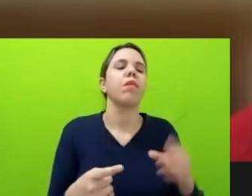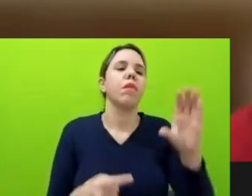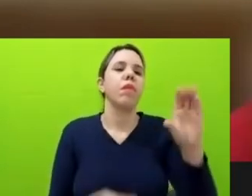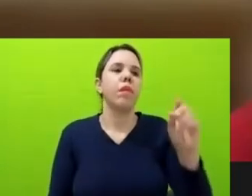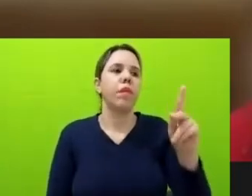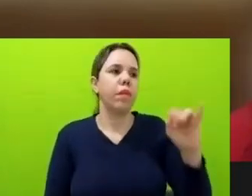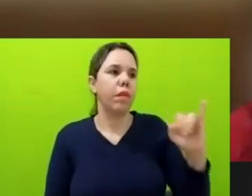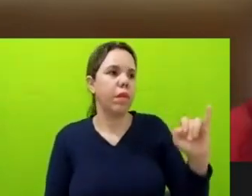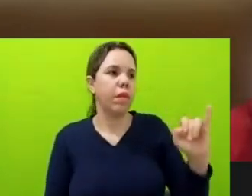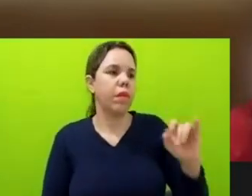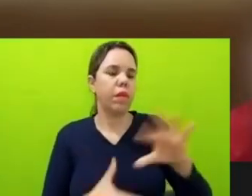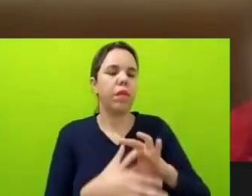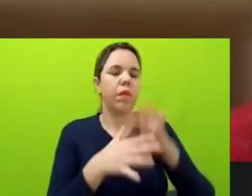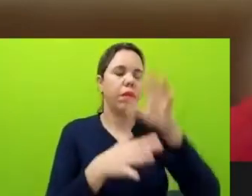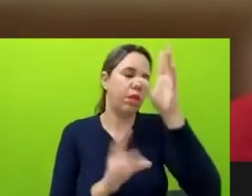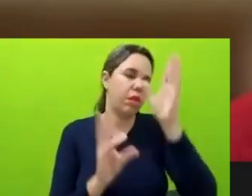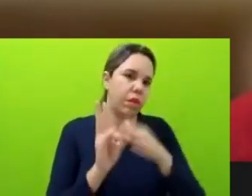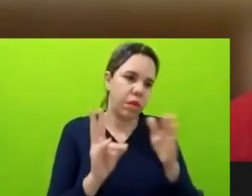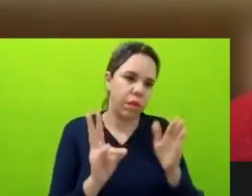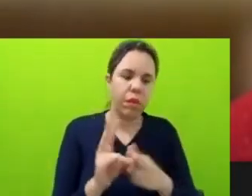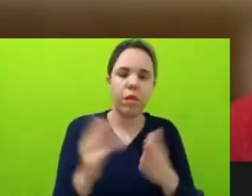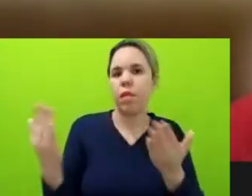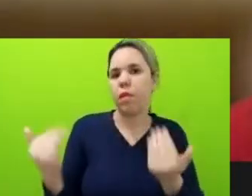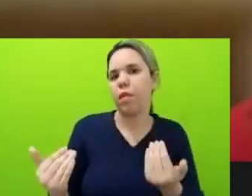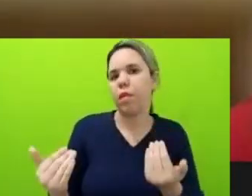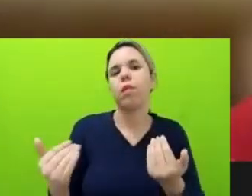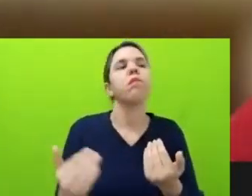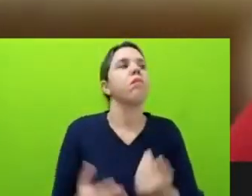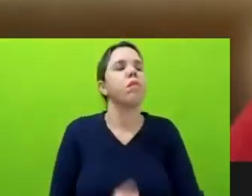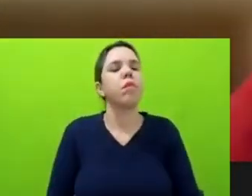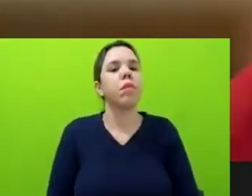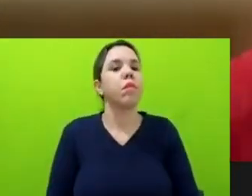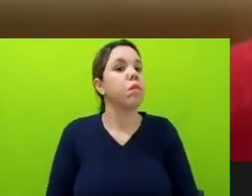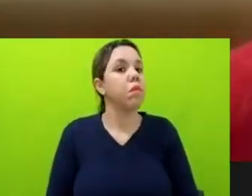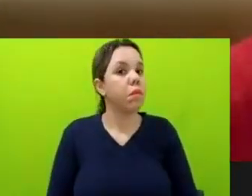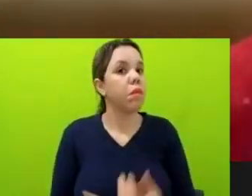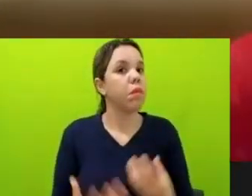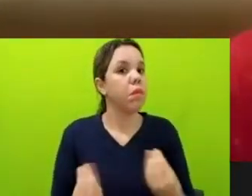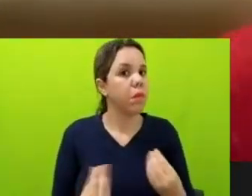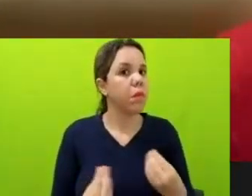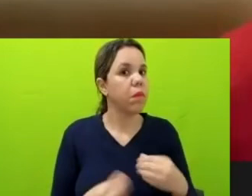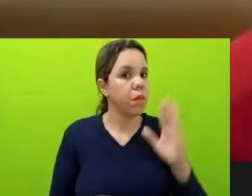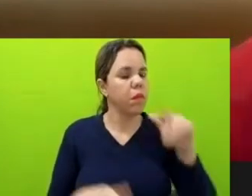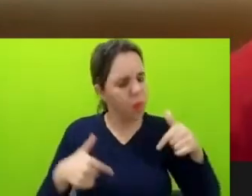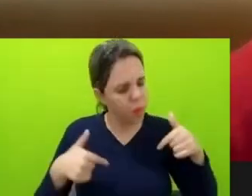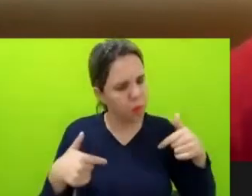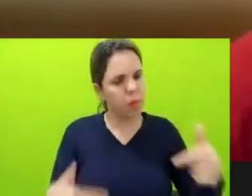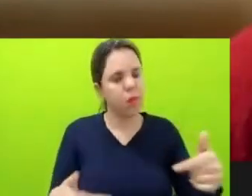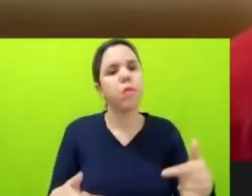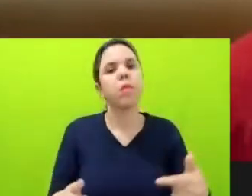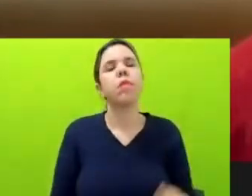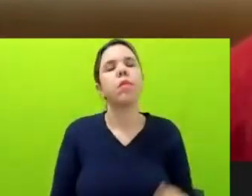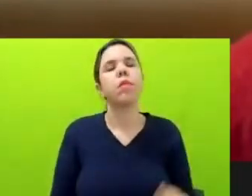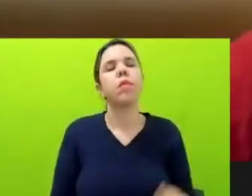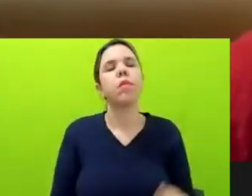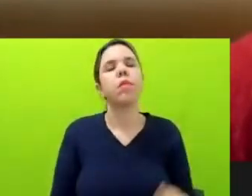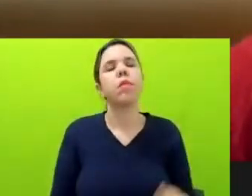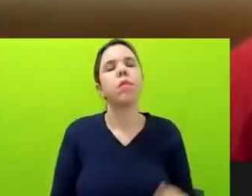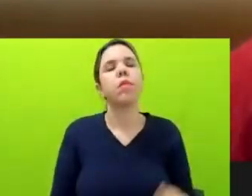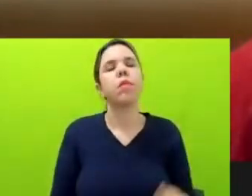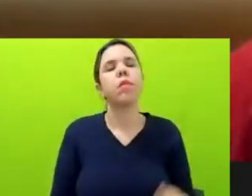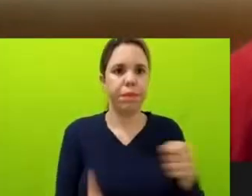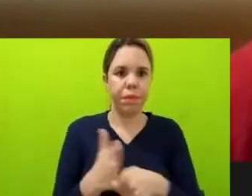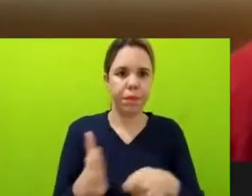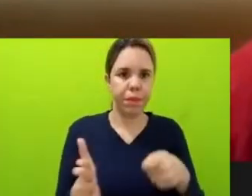juventude indígena, também estão muito ativas nessa militância pelos direitos, não só